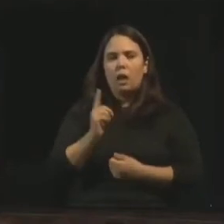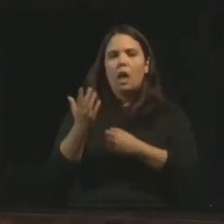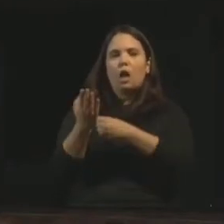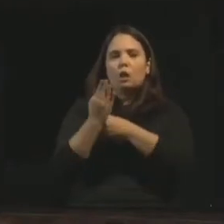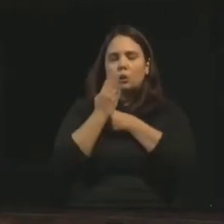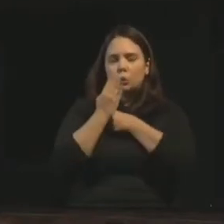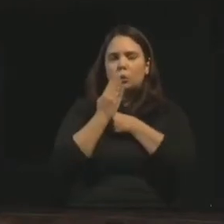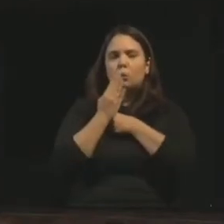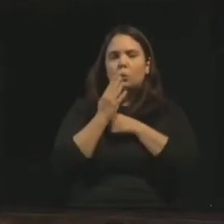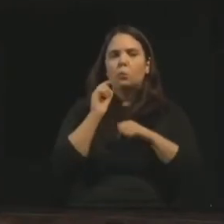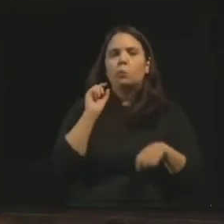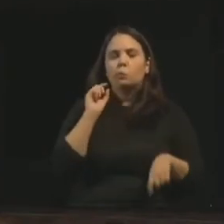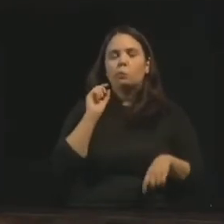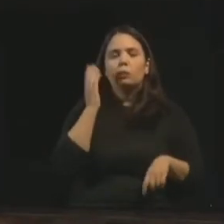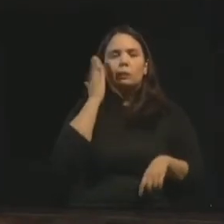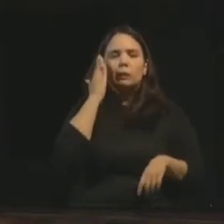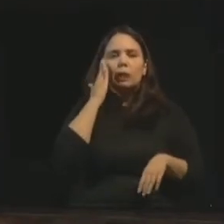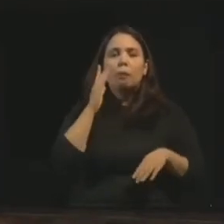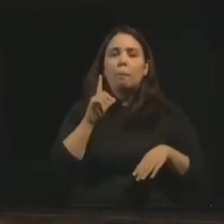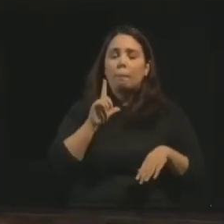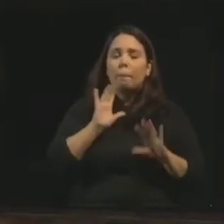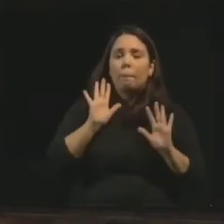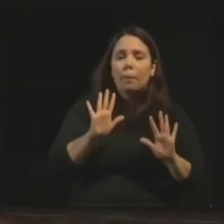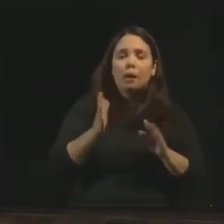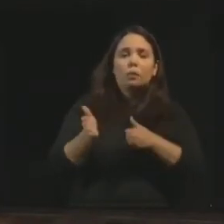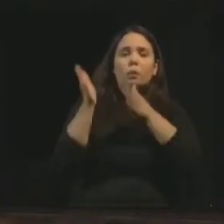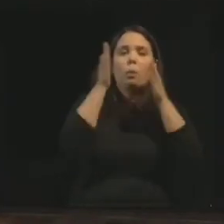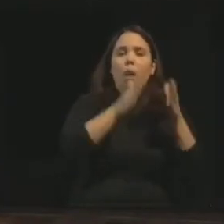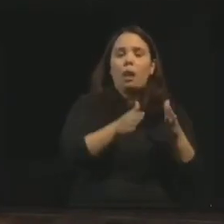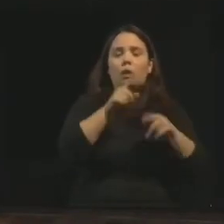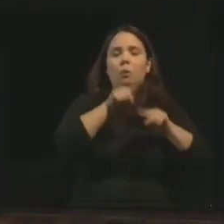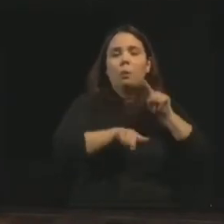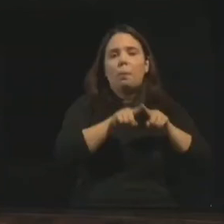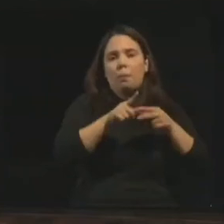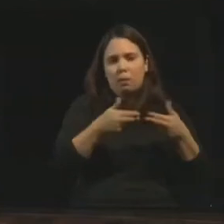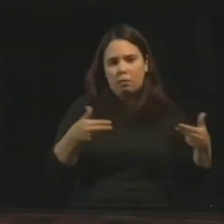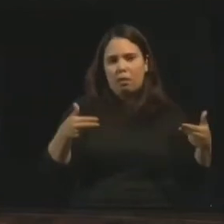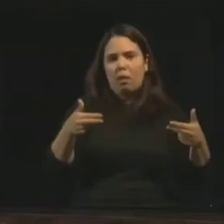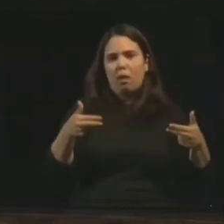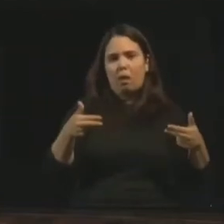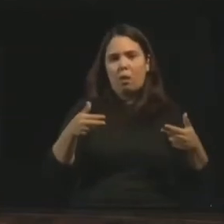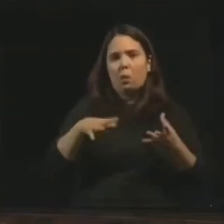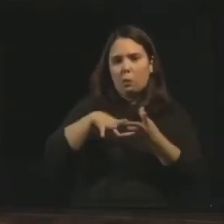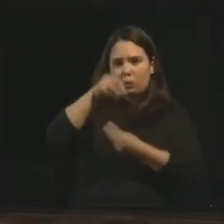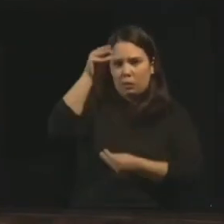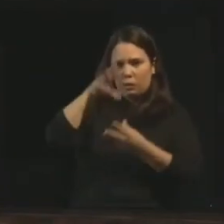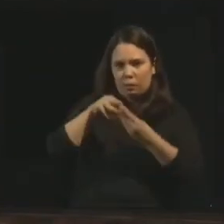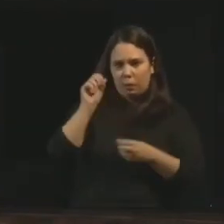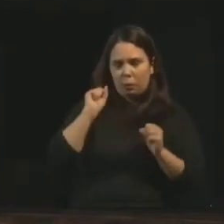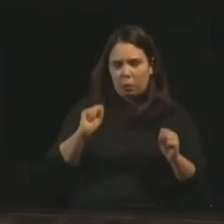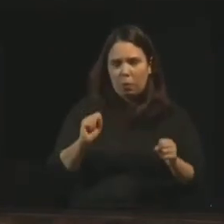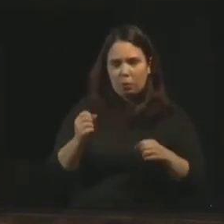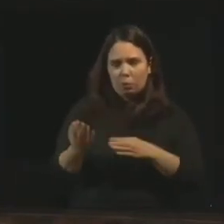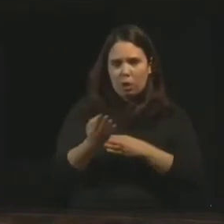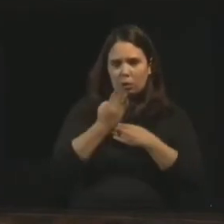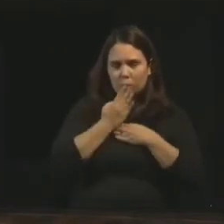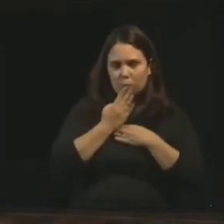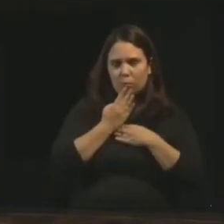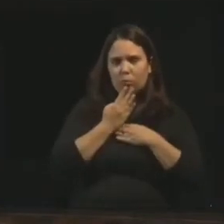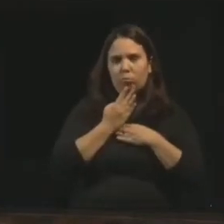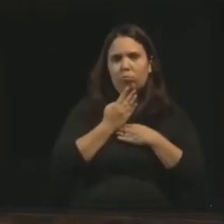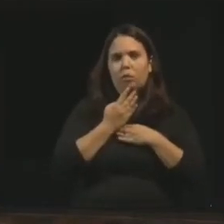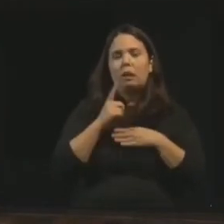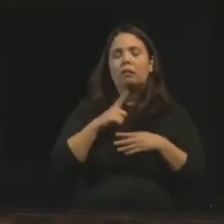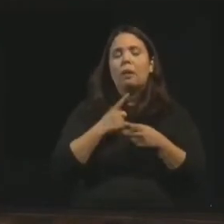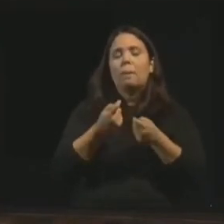de vista, mas do ponto de vista material, os Espíritos também poderão me auxiliar, porque ele contava com muito